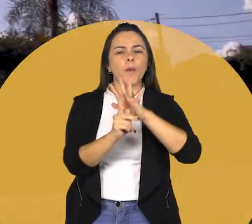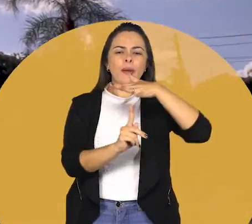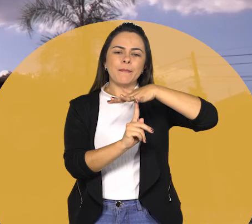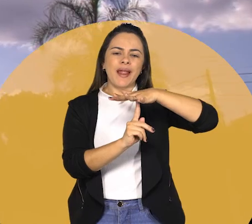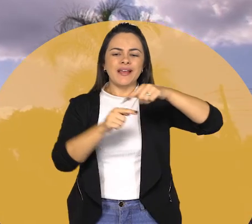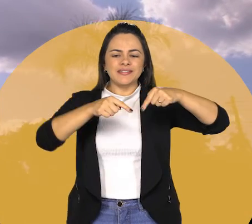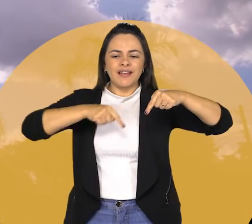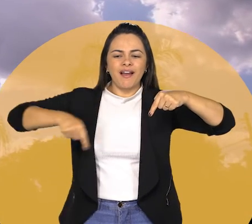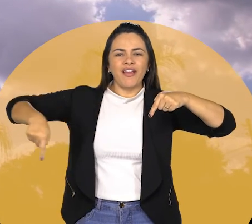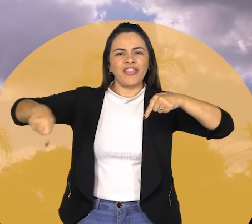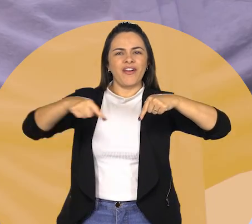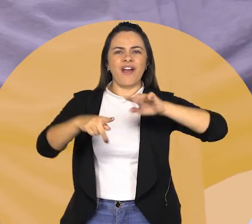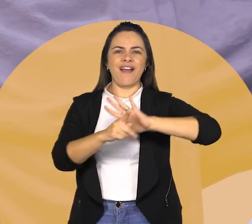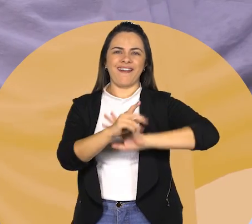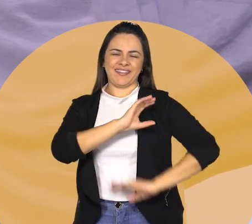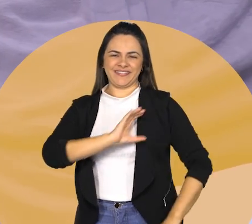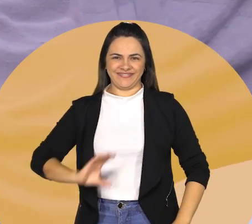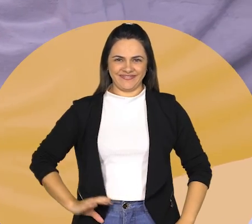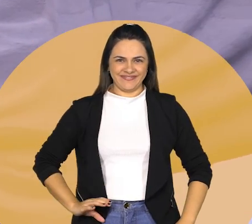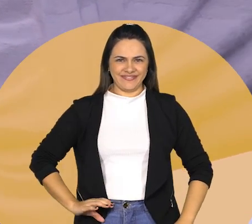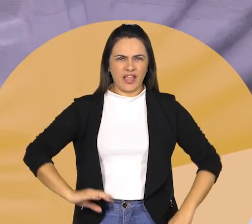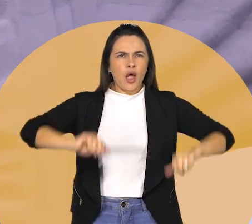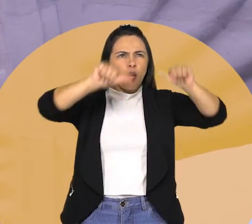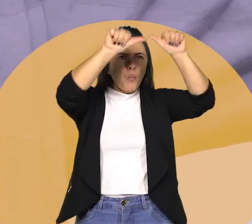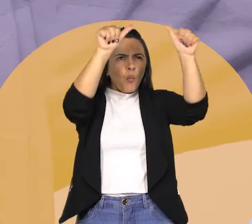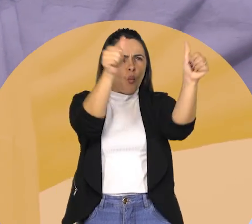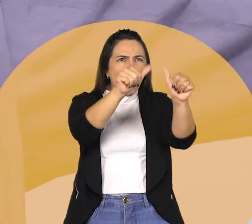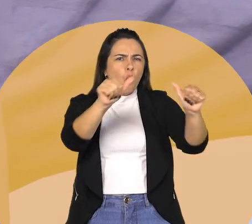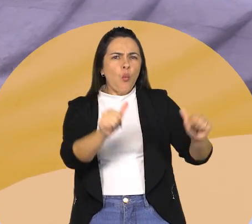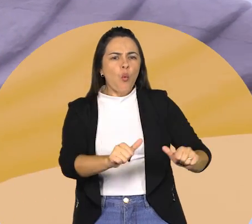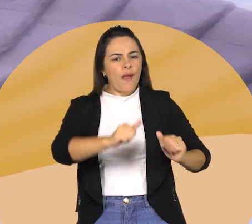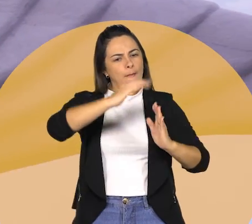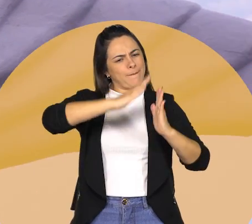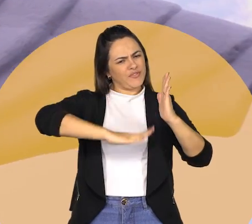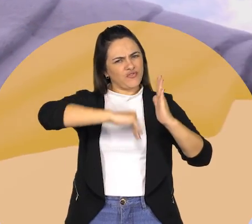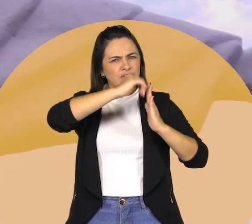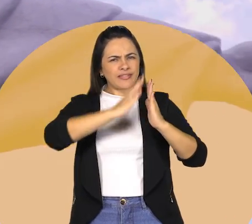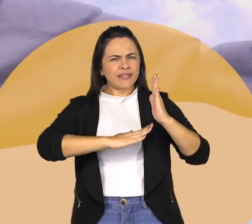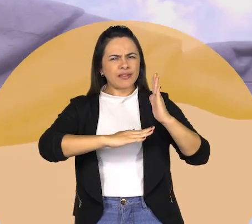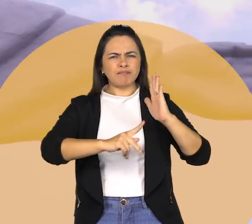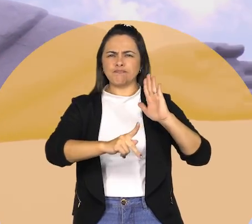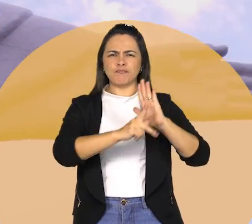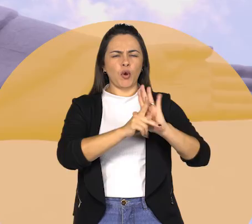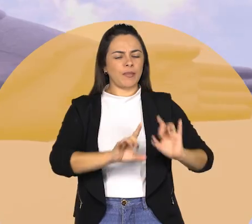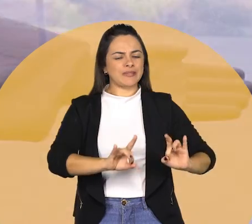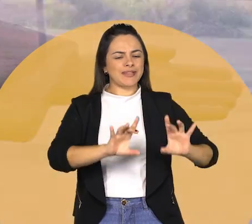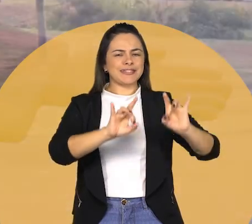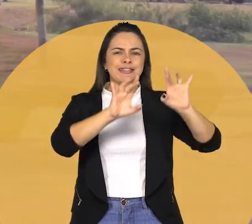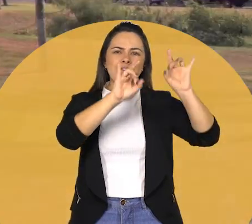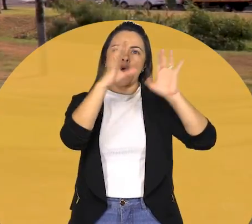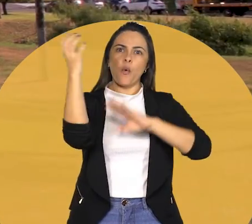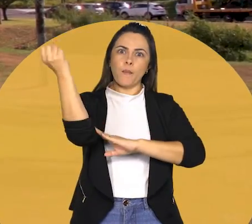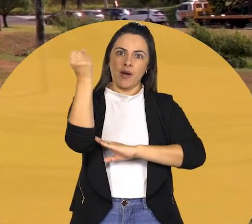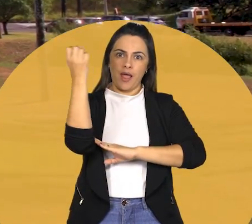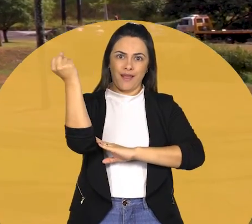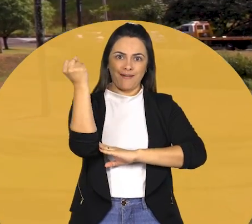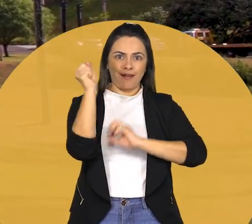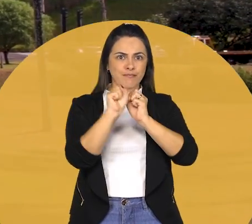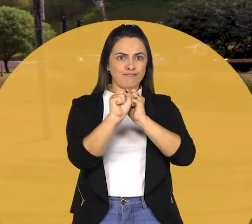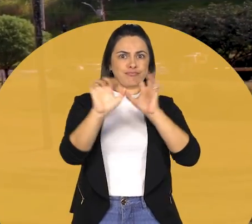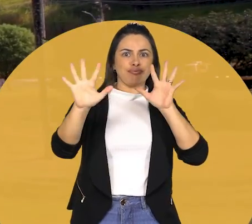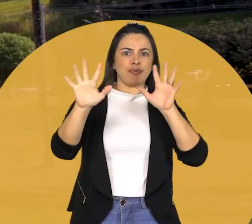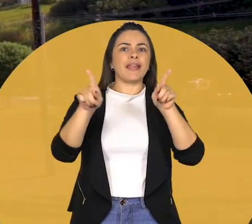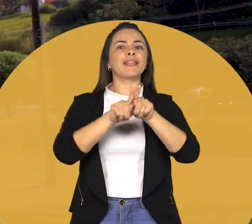Rotatória do Cristo. A imagem foi pintada com tinta especial branca refletiva e a base com